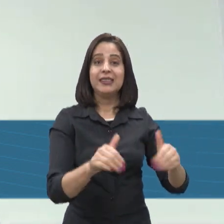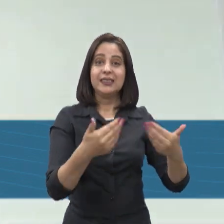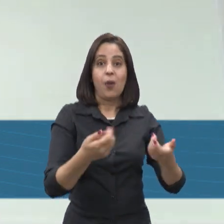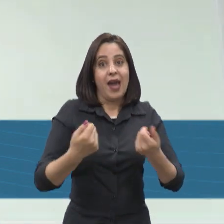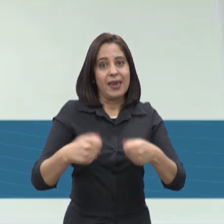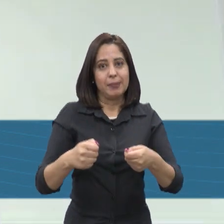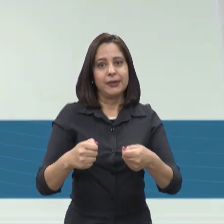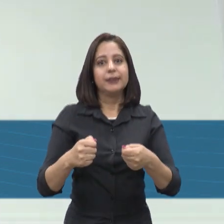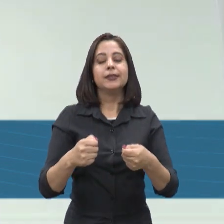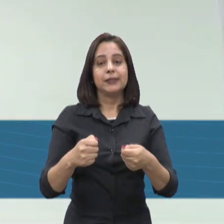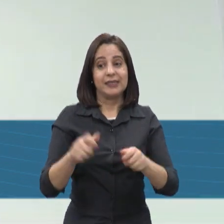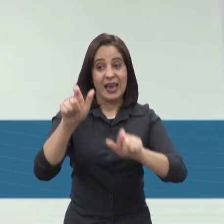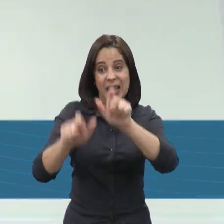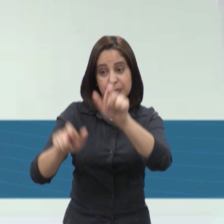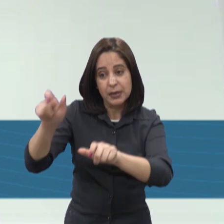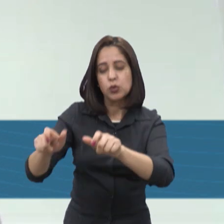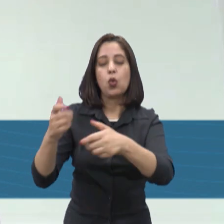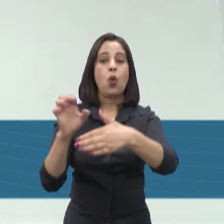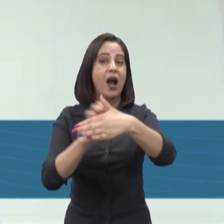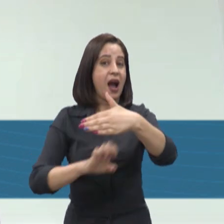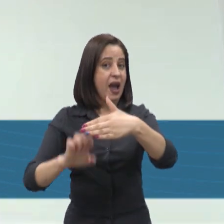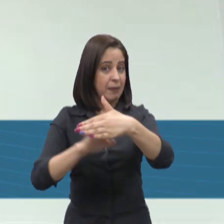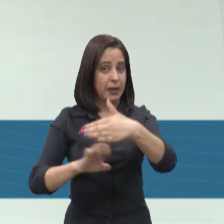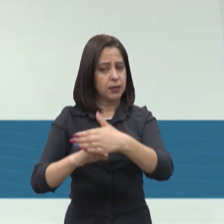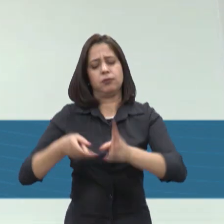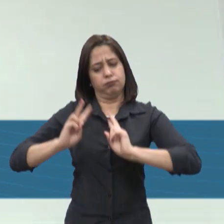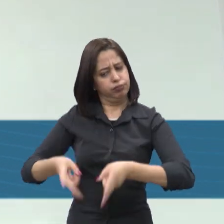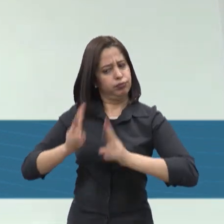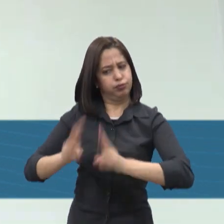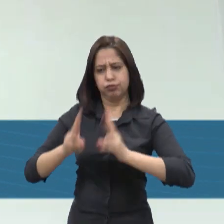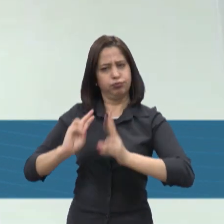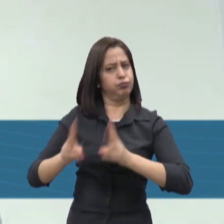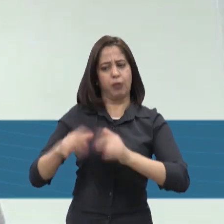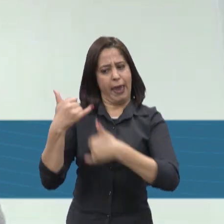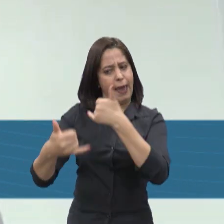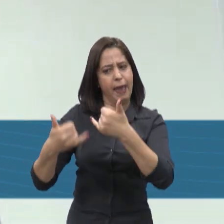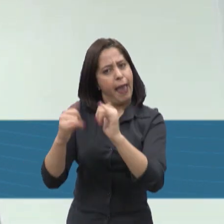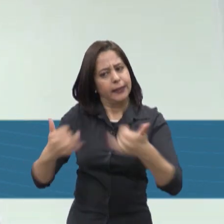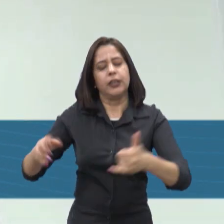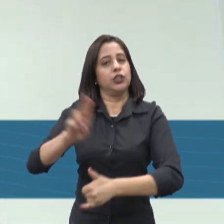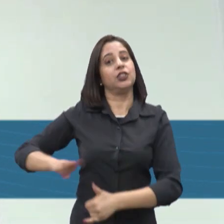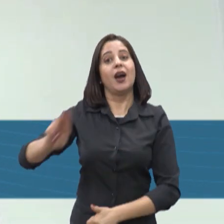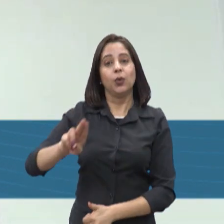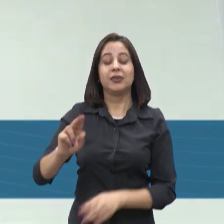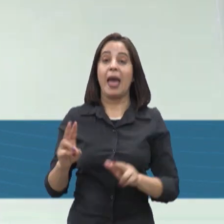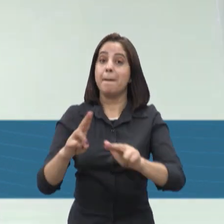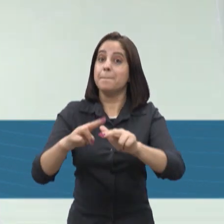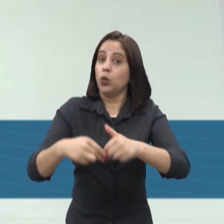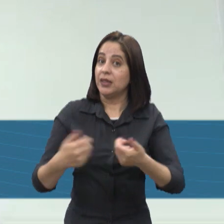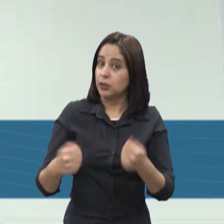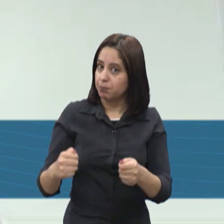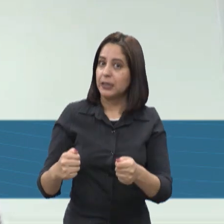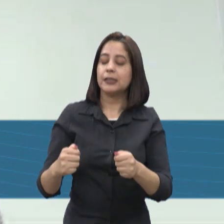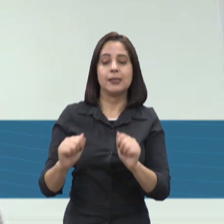as pessoas, as empresas, não diminuem. Elas continuam usando. Então, por isso, tem que entrar em ação